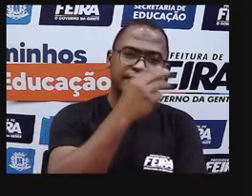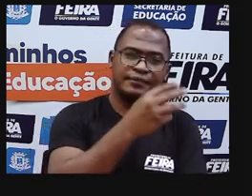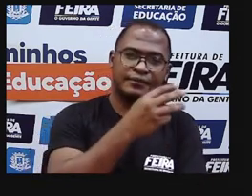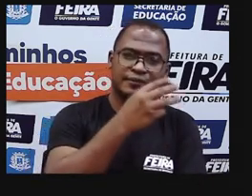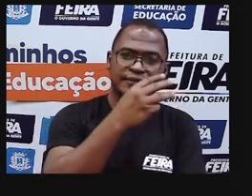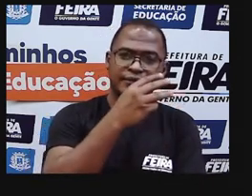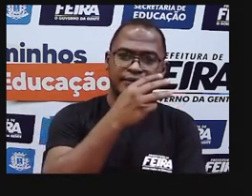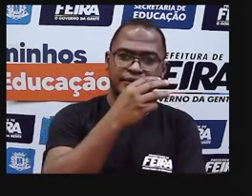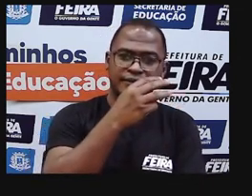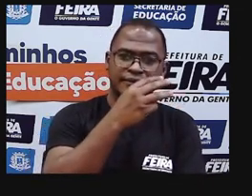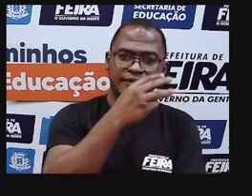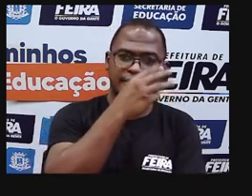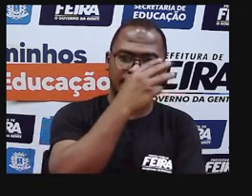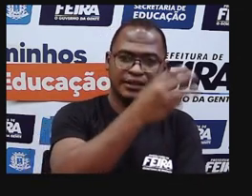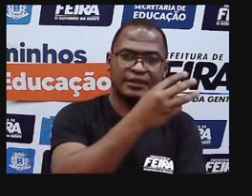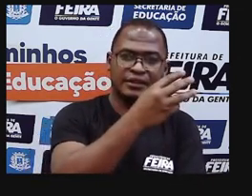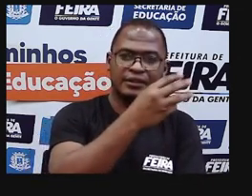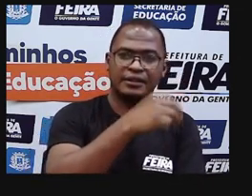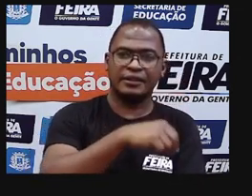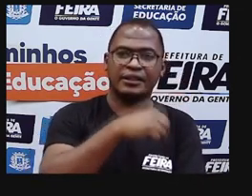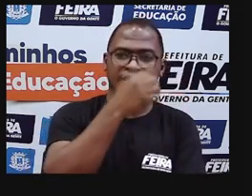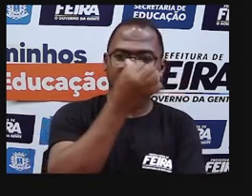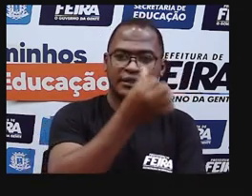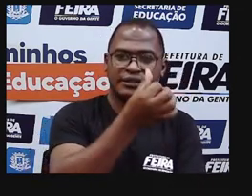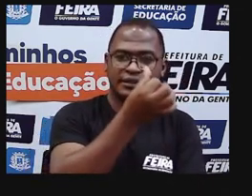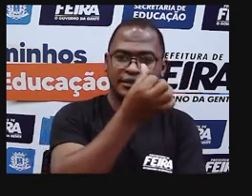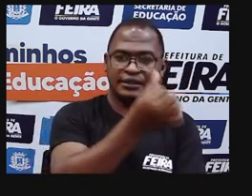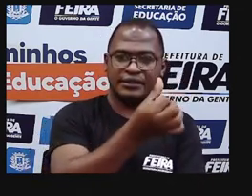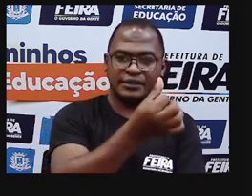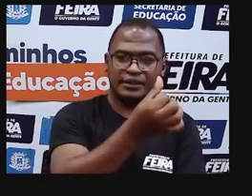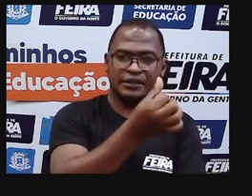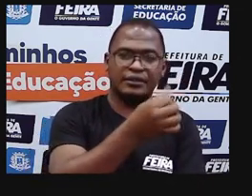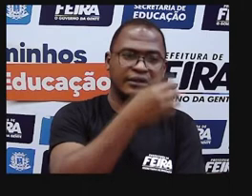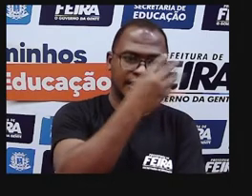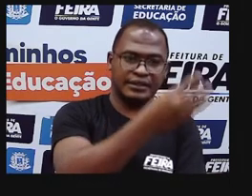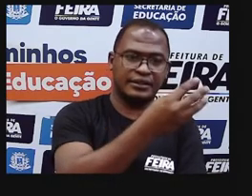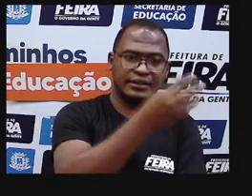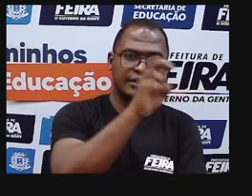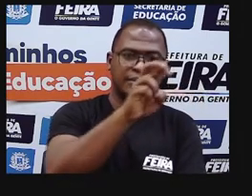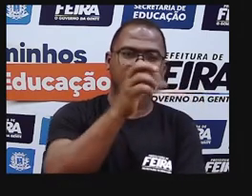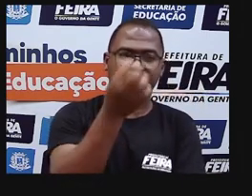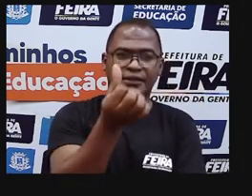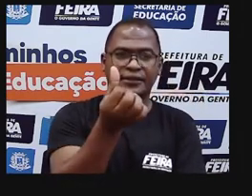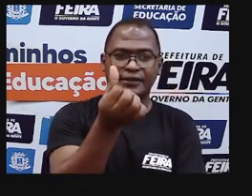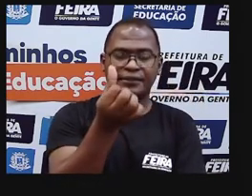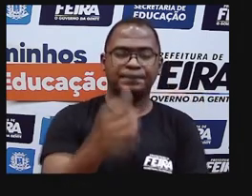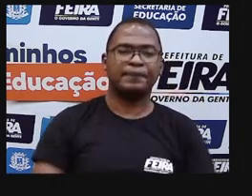636 corresponde a quantas unidades? Eu tenho quantas unidades nesse número, gente?